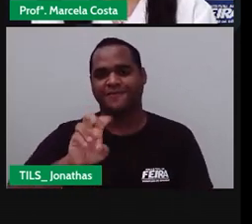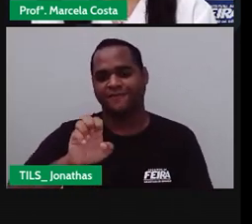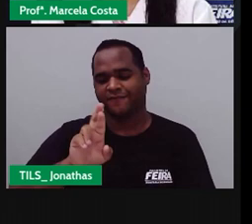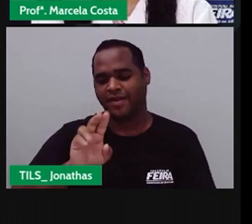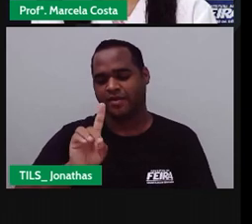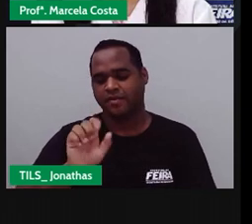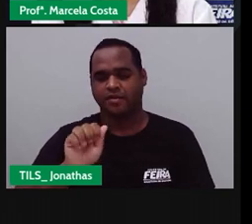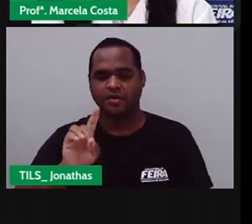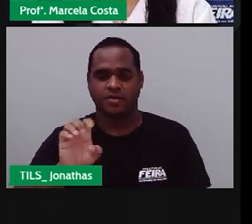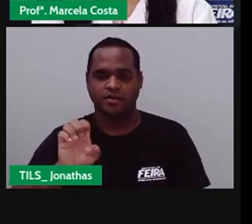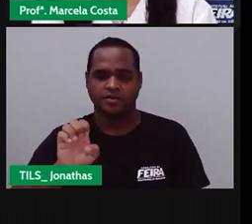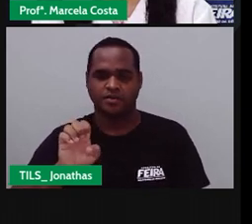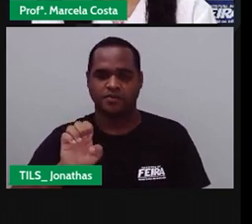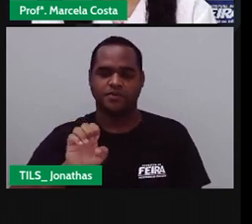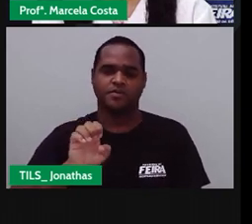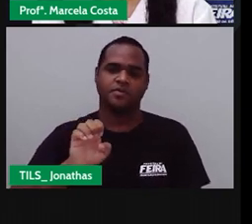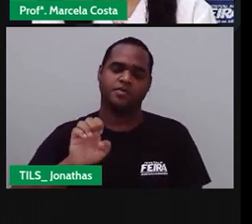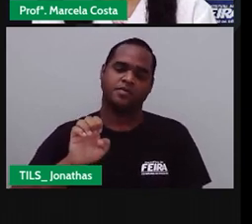Verdade